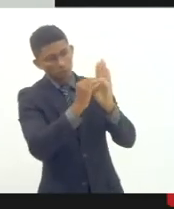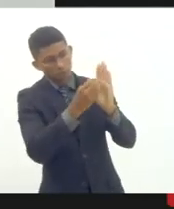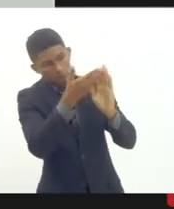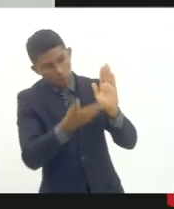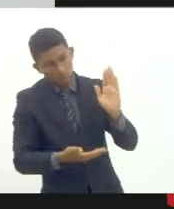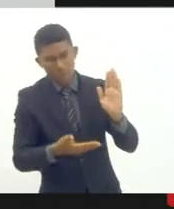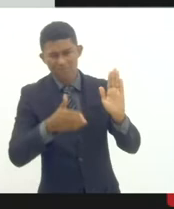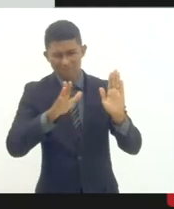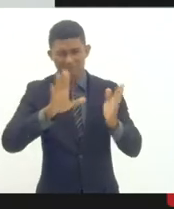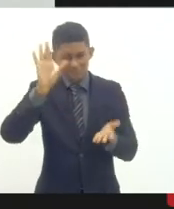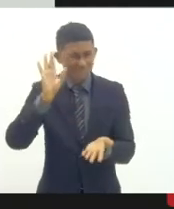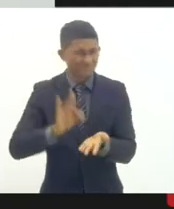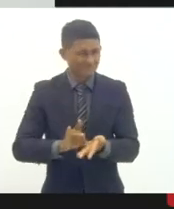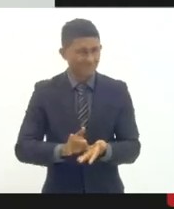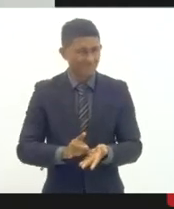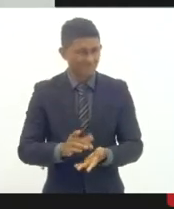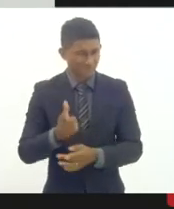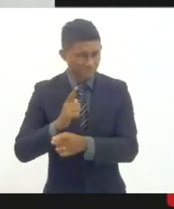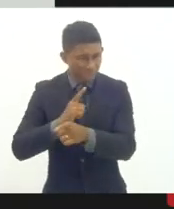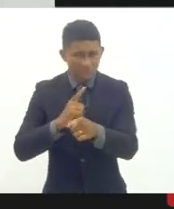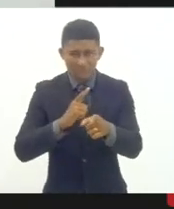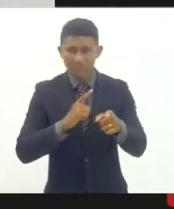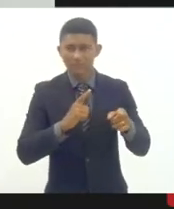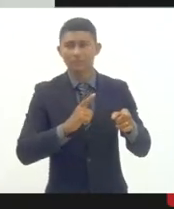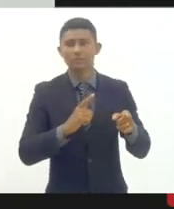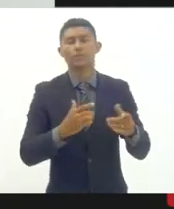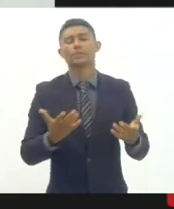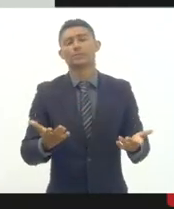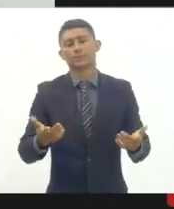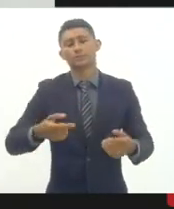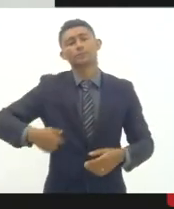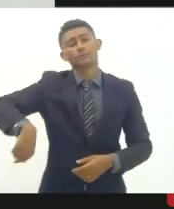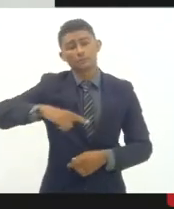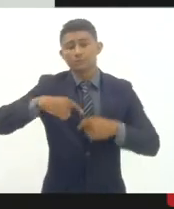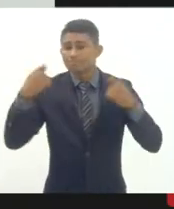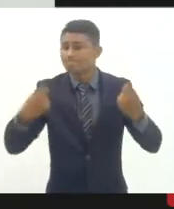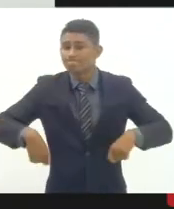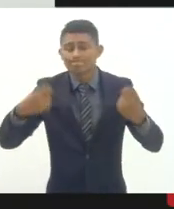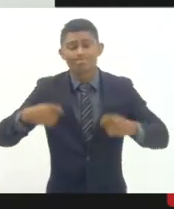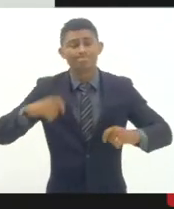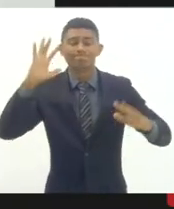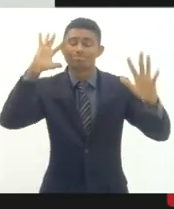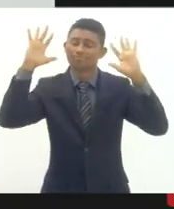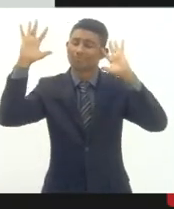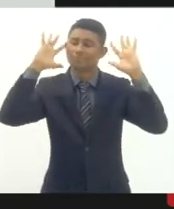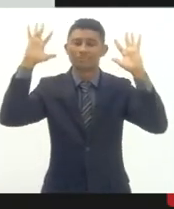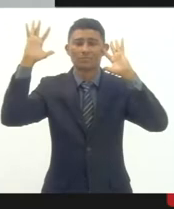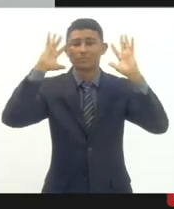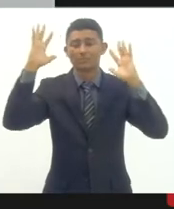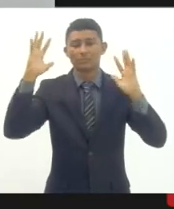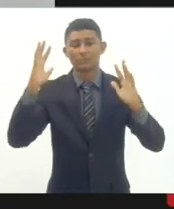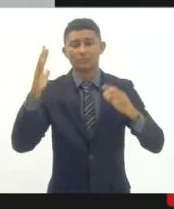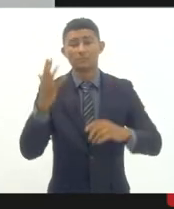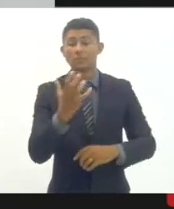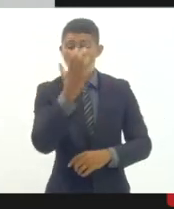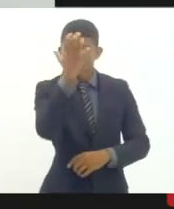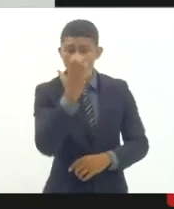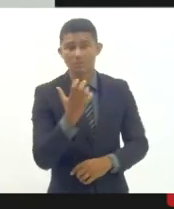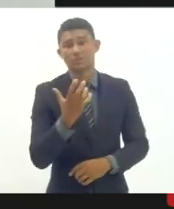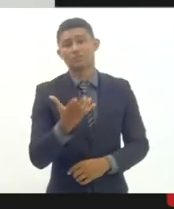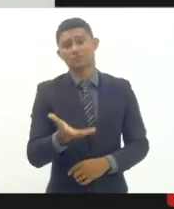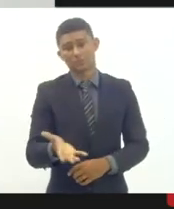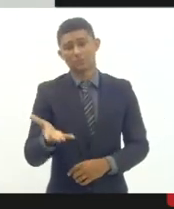e municípios a gente precisa com bastante seriedade refletir sobre isso não não